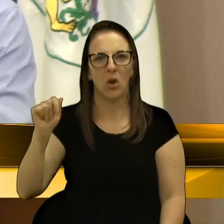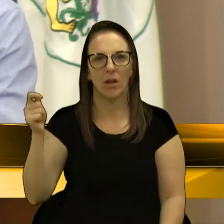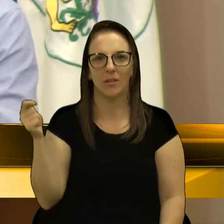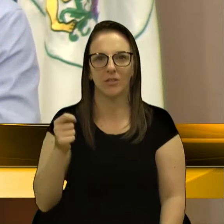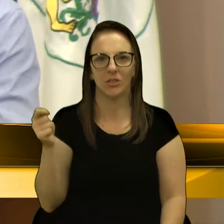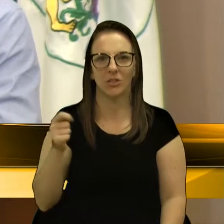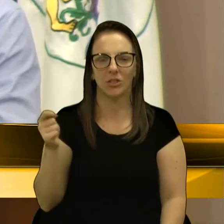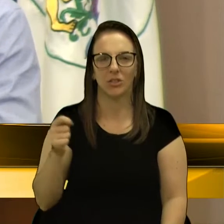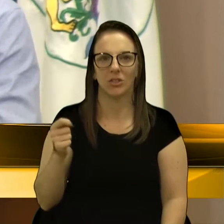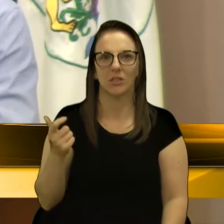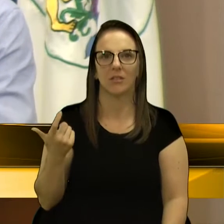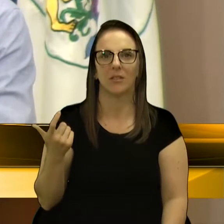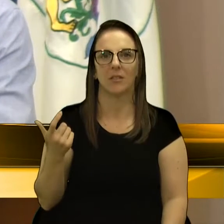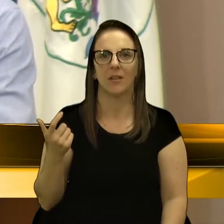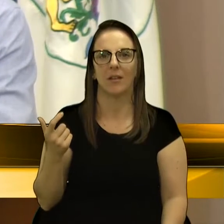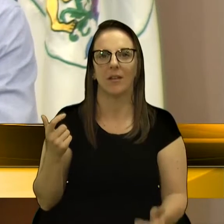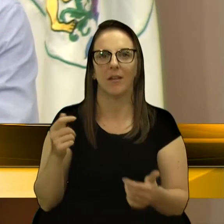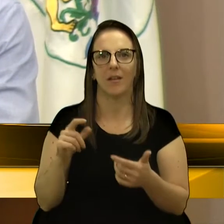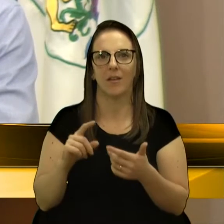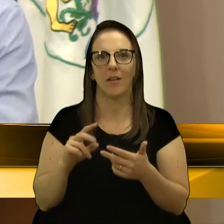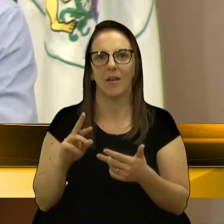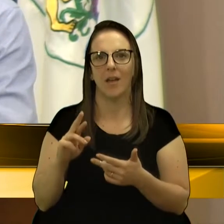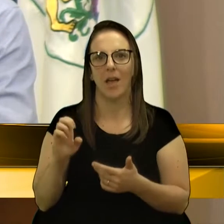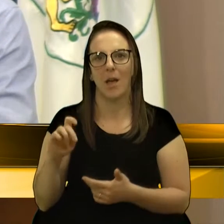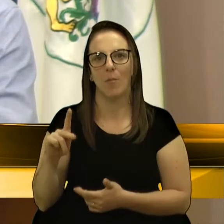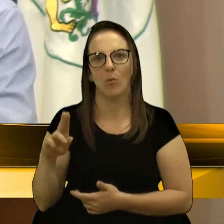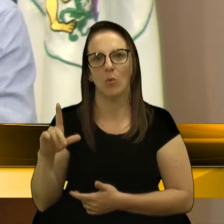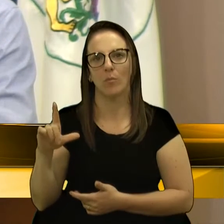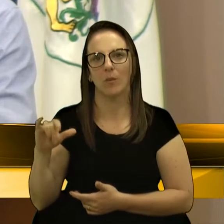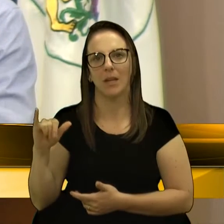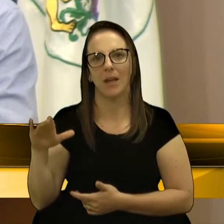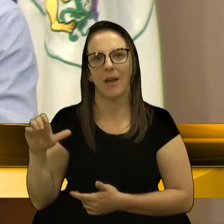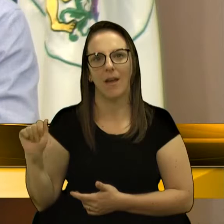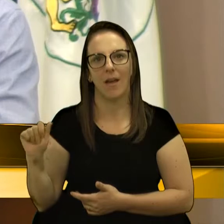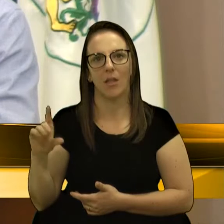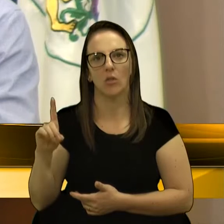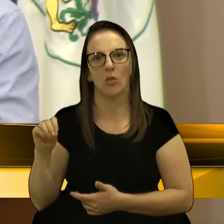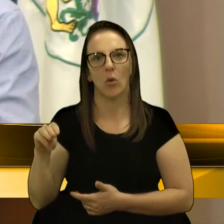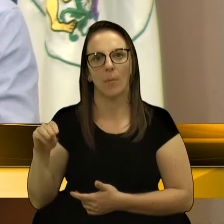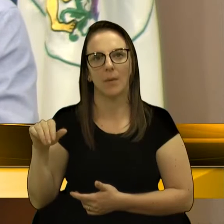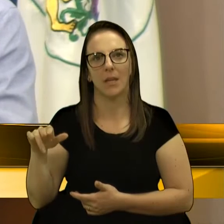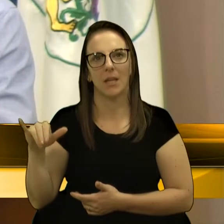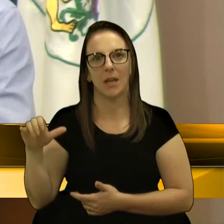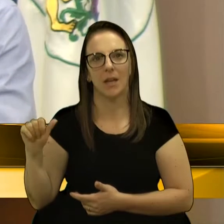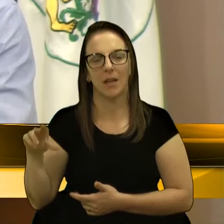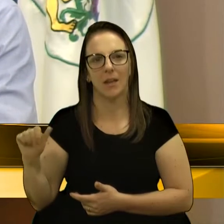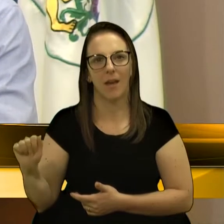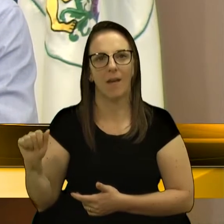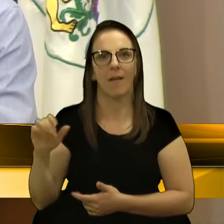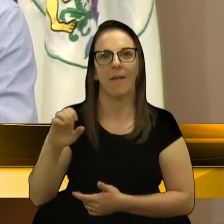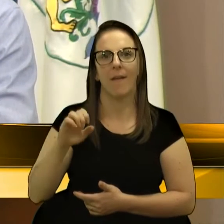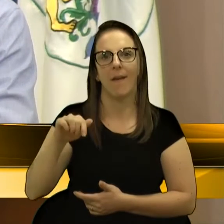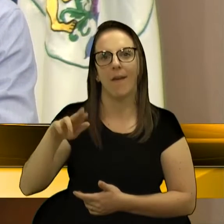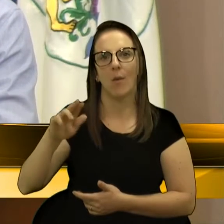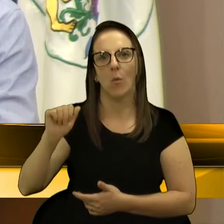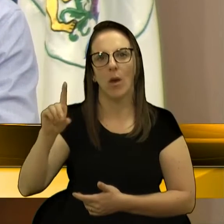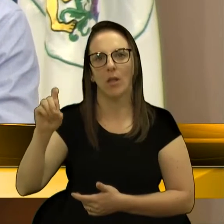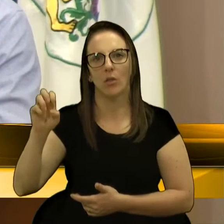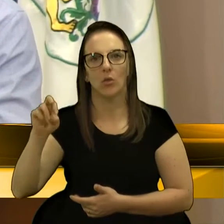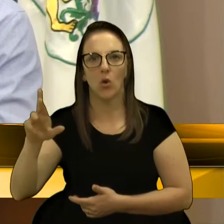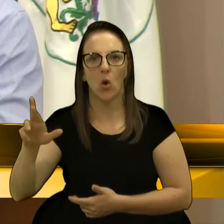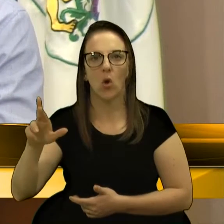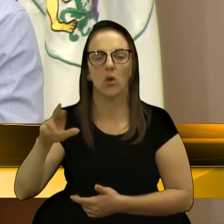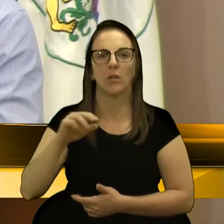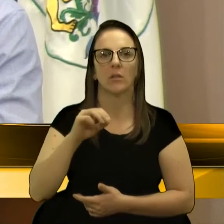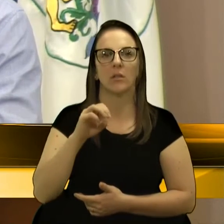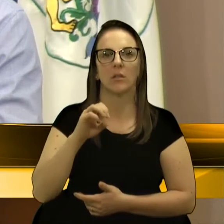milhões de dólares para a República Dominicana, 685 milhões de dólares para o Equador, 656